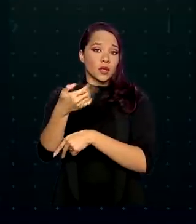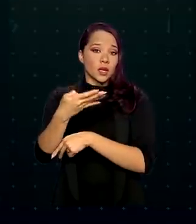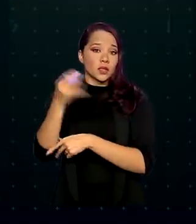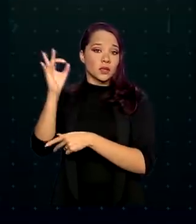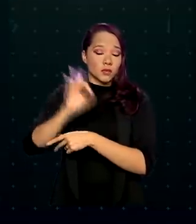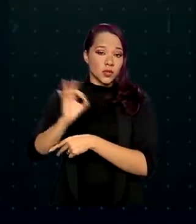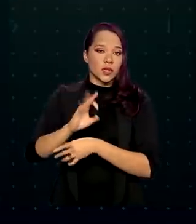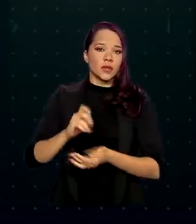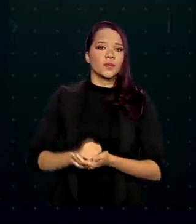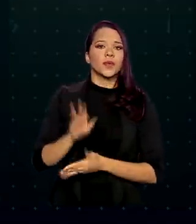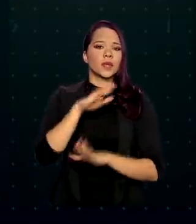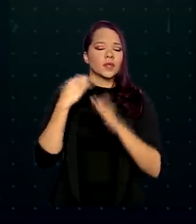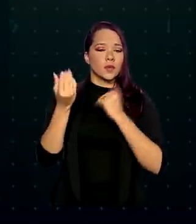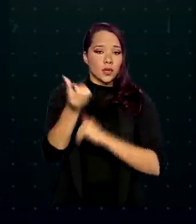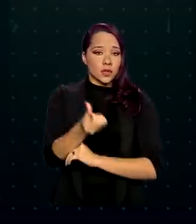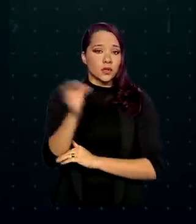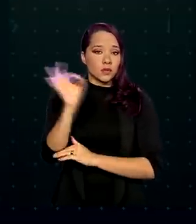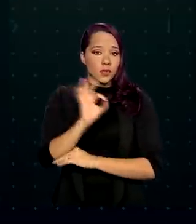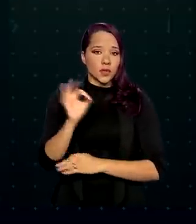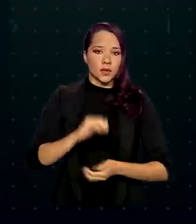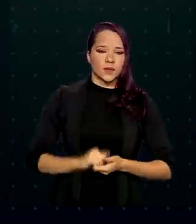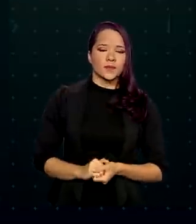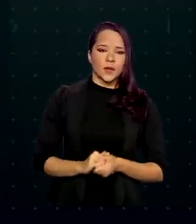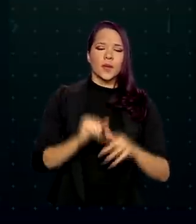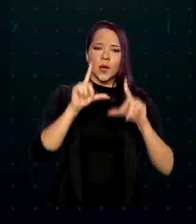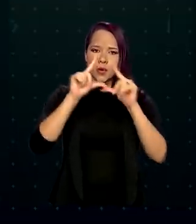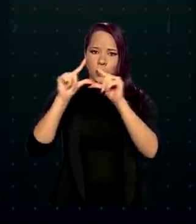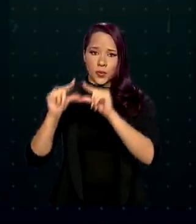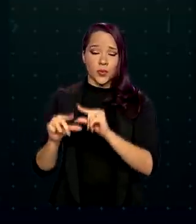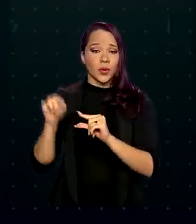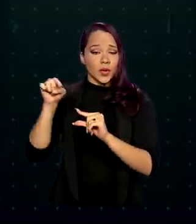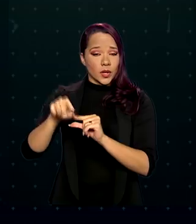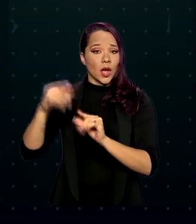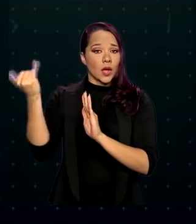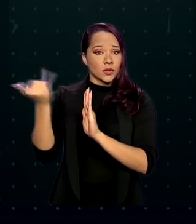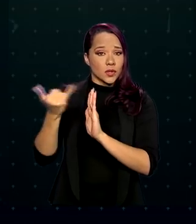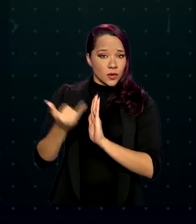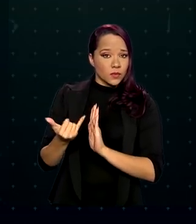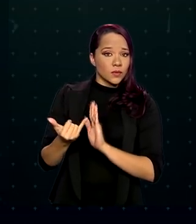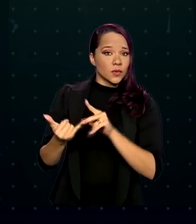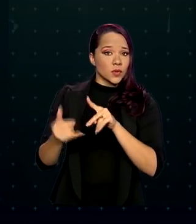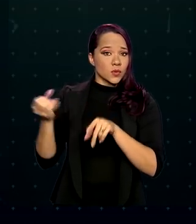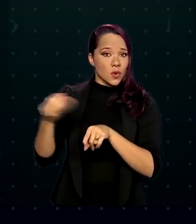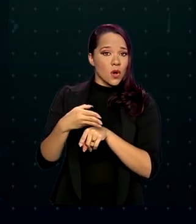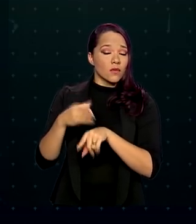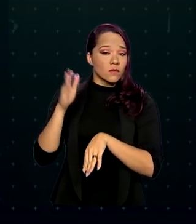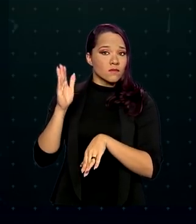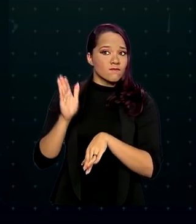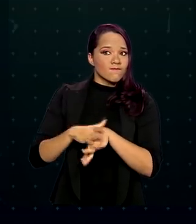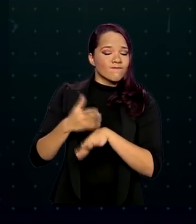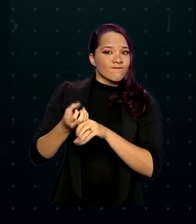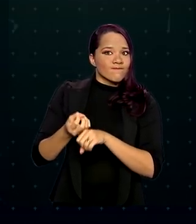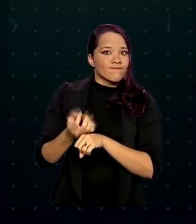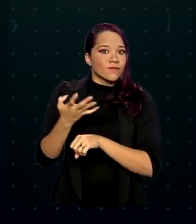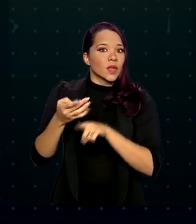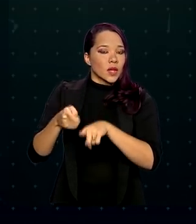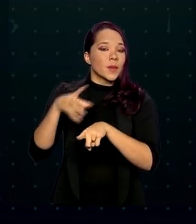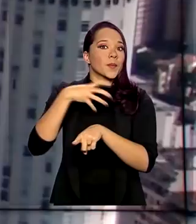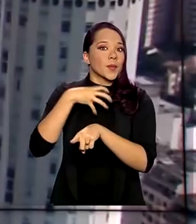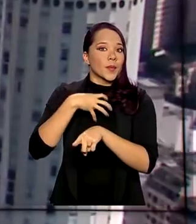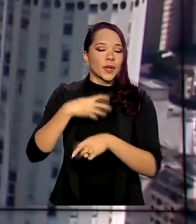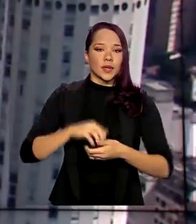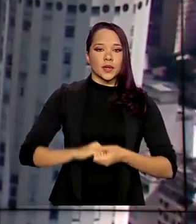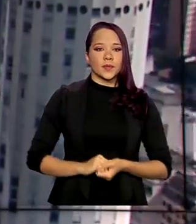mortes em 6%. Mesmo com a diminuição, os registros recentes foram mais expressivos na Bahia.